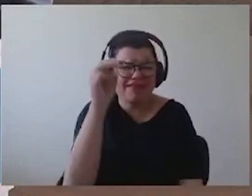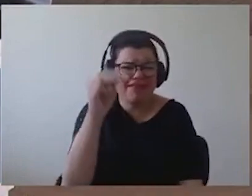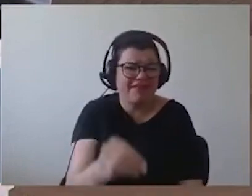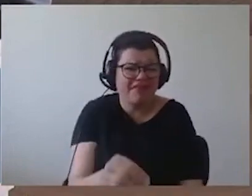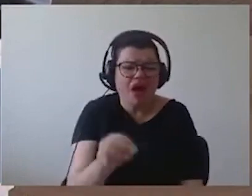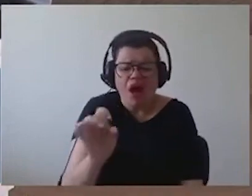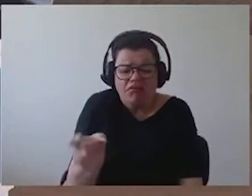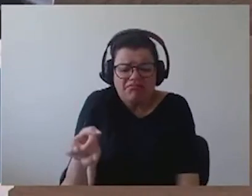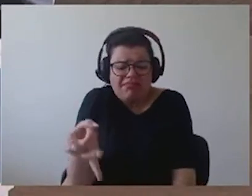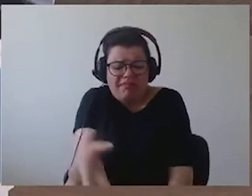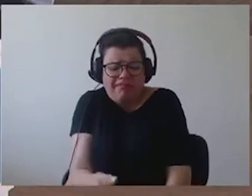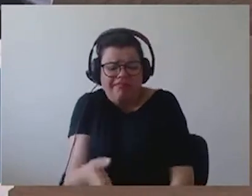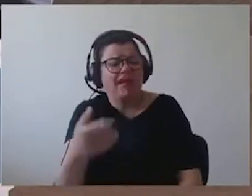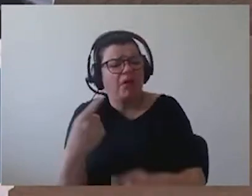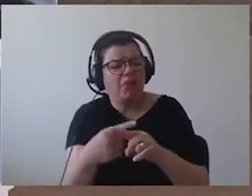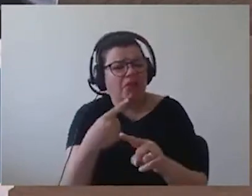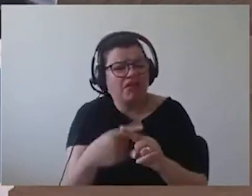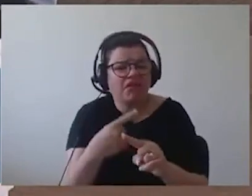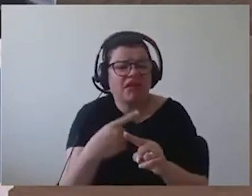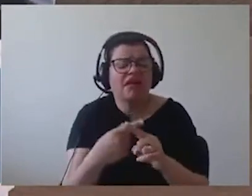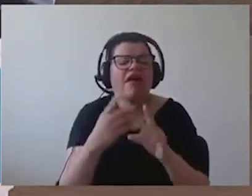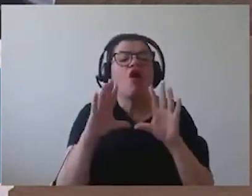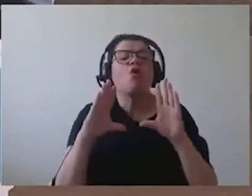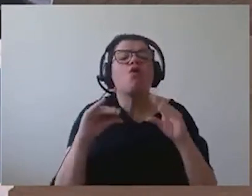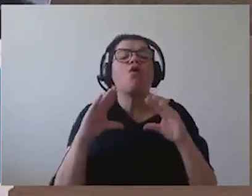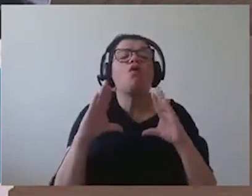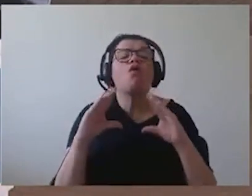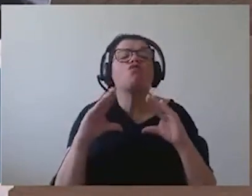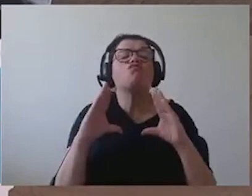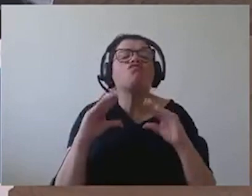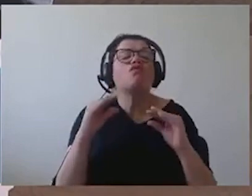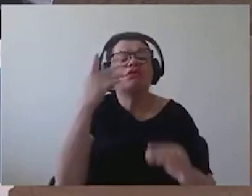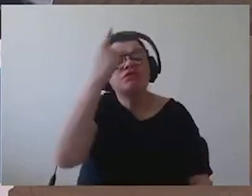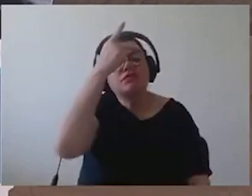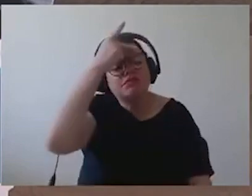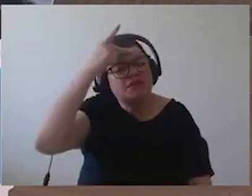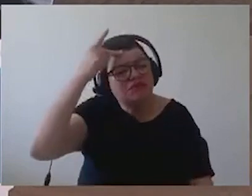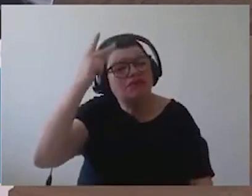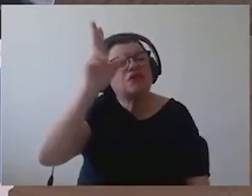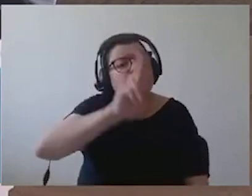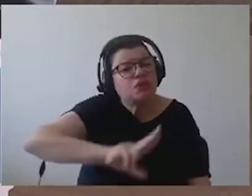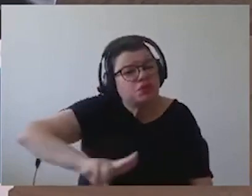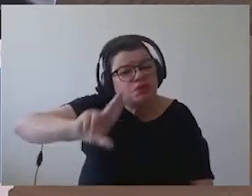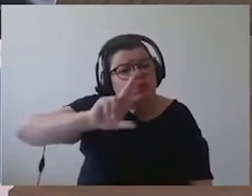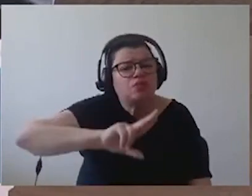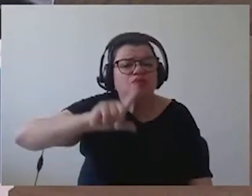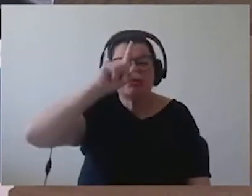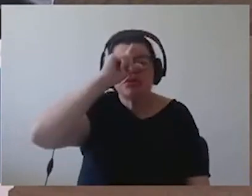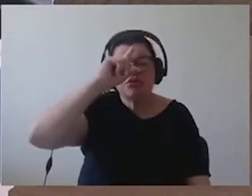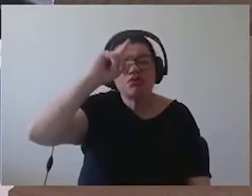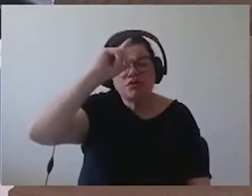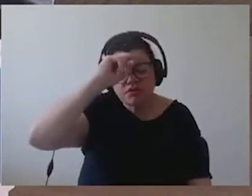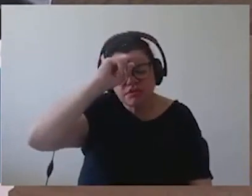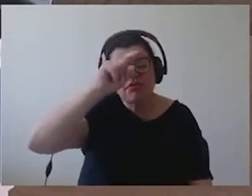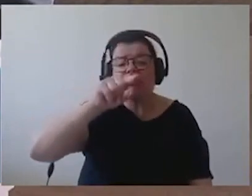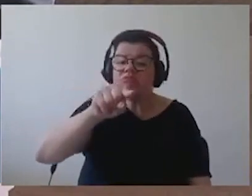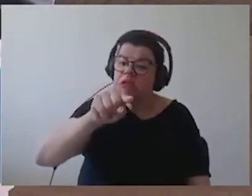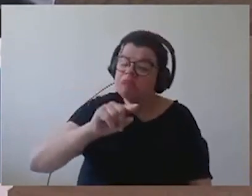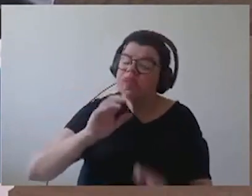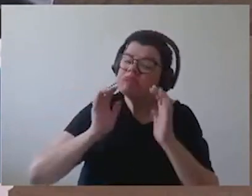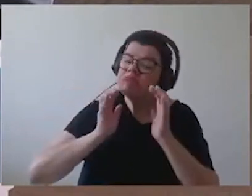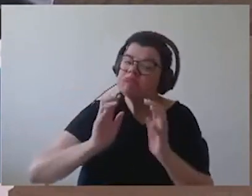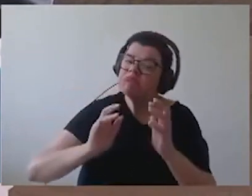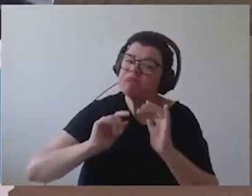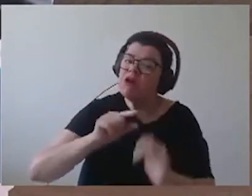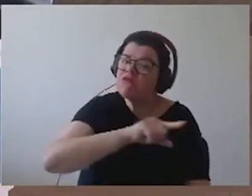um conforto a mais para aqueles que necessitam dos hospitais. Então, fica aqui para a reflexão da Urbis. E faço